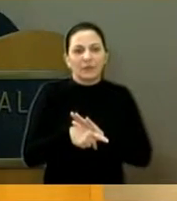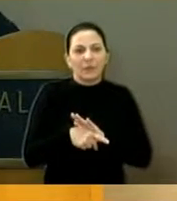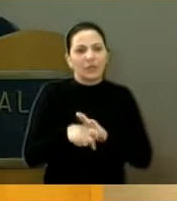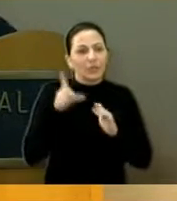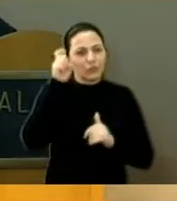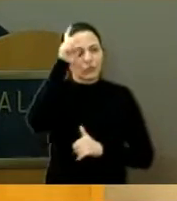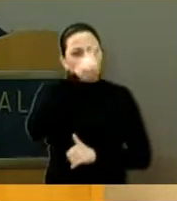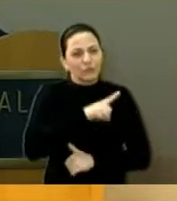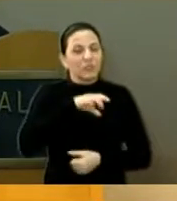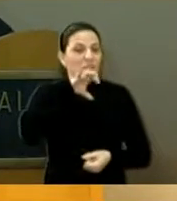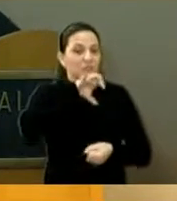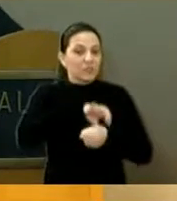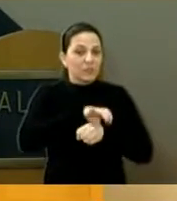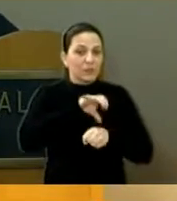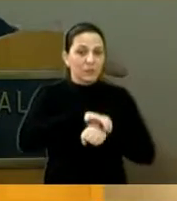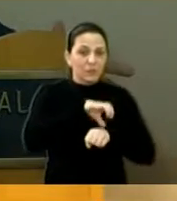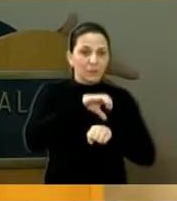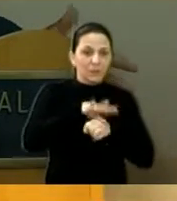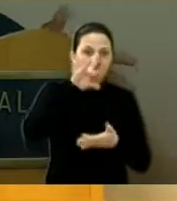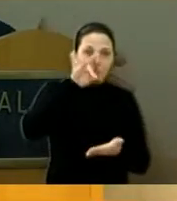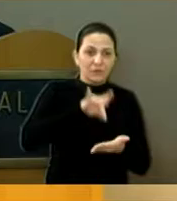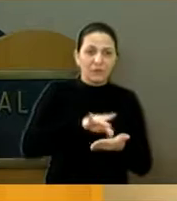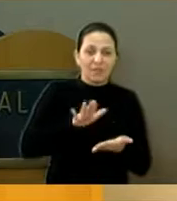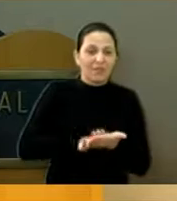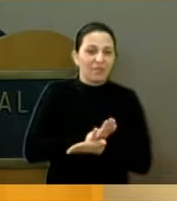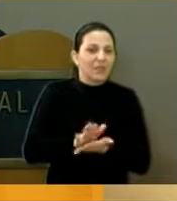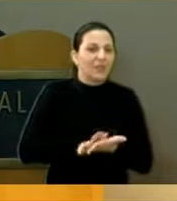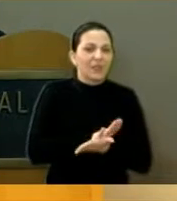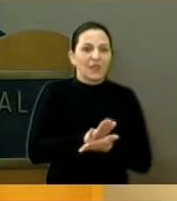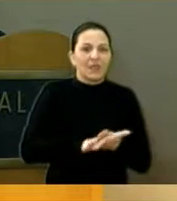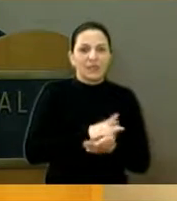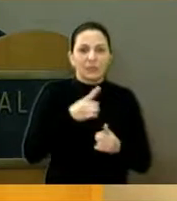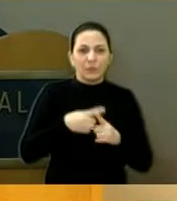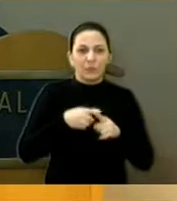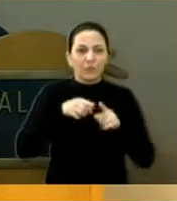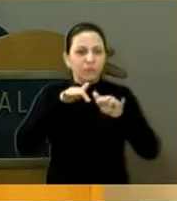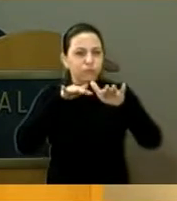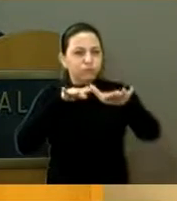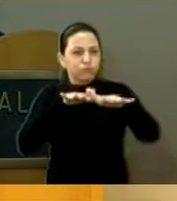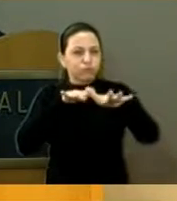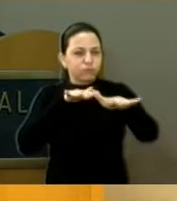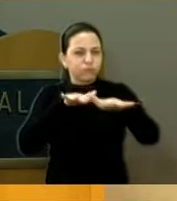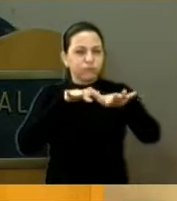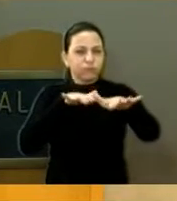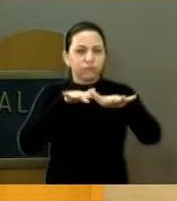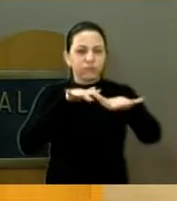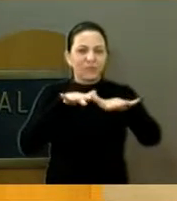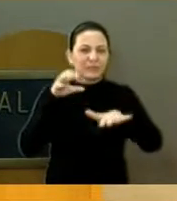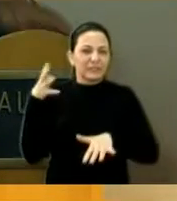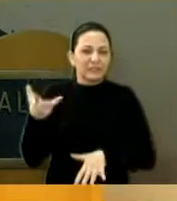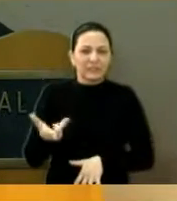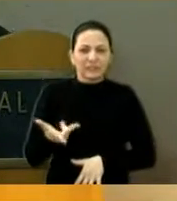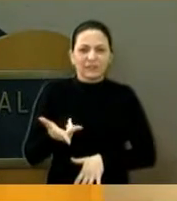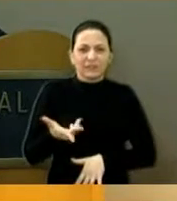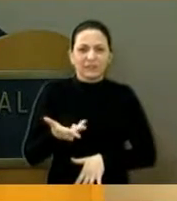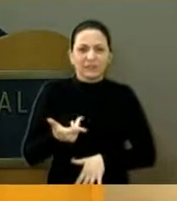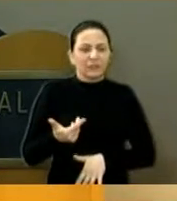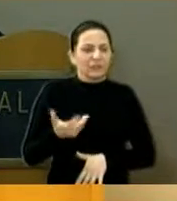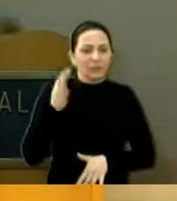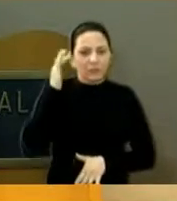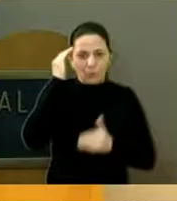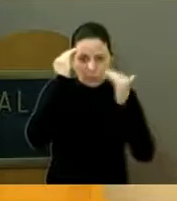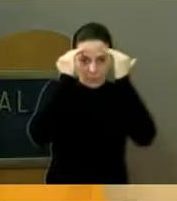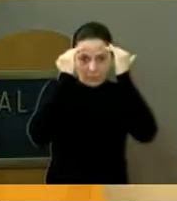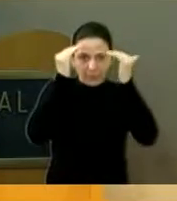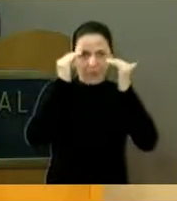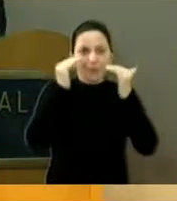a segurança estava... Não tinha segurança nenhuma, porque os carros passavam com tudo, muita gente não respeitava aquele pedestre ali, porque